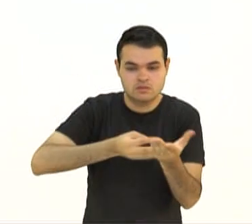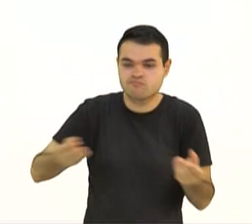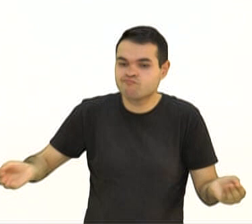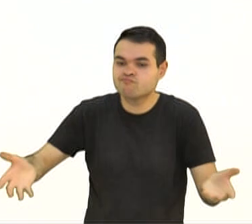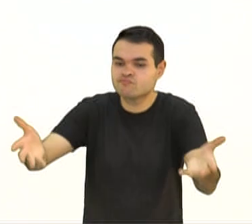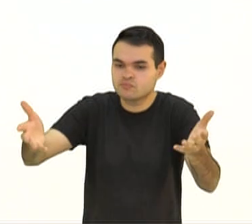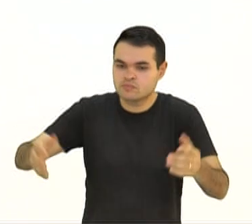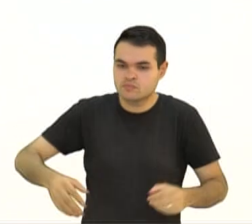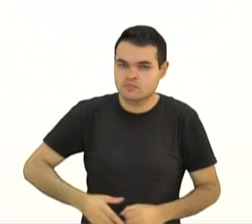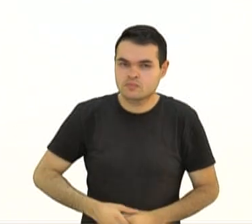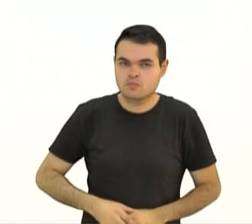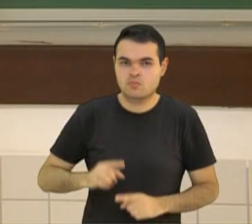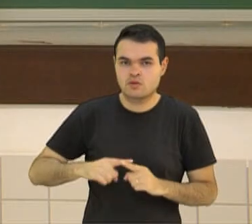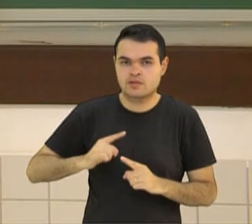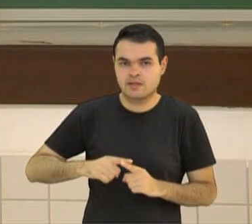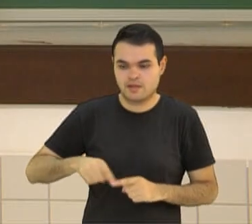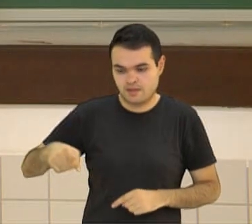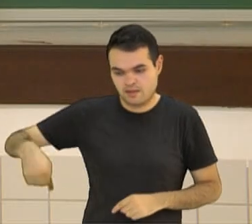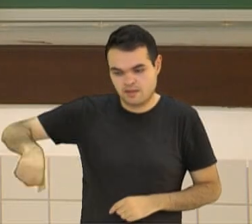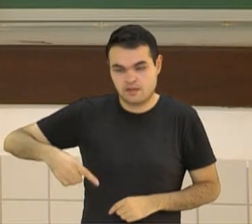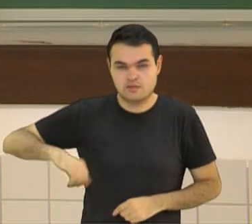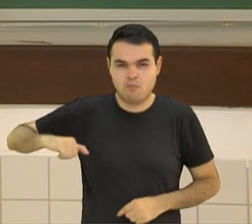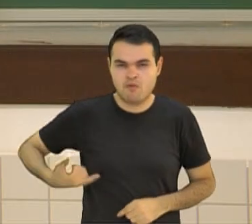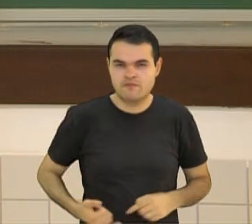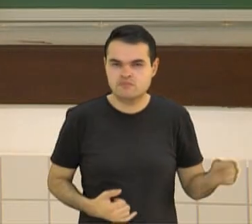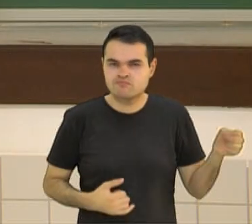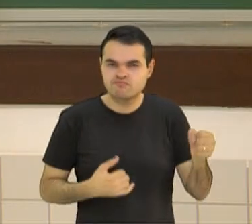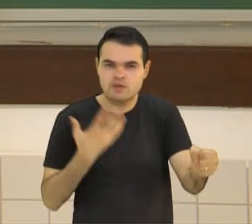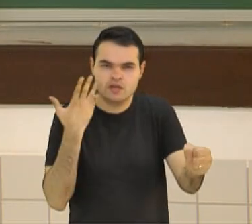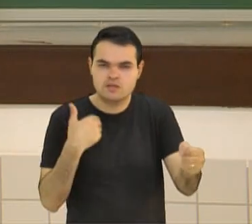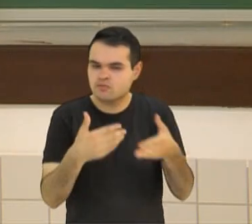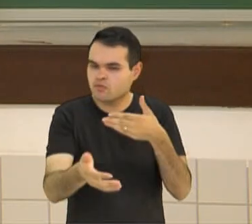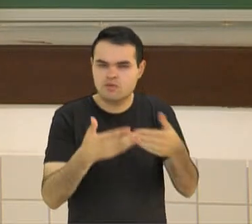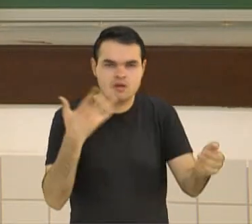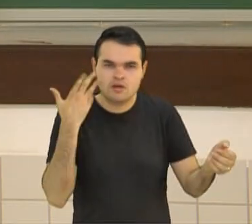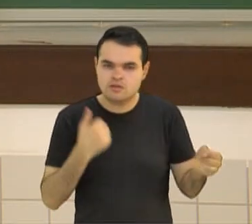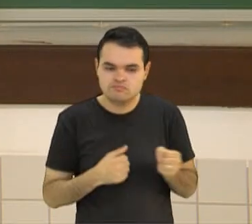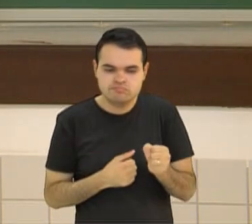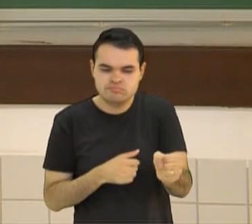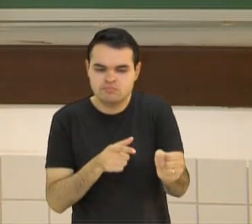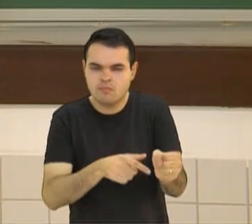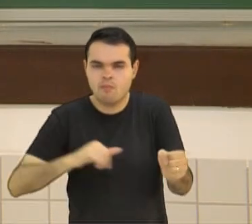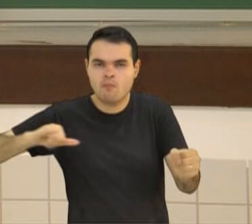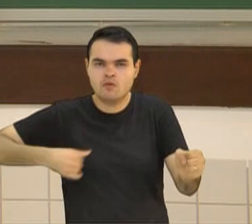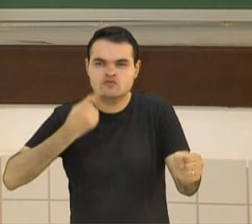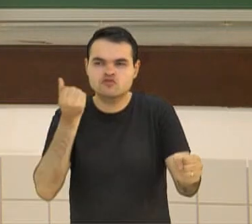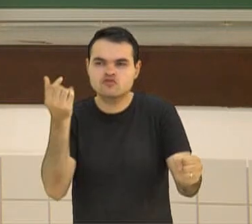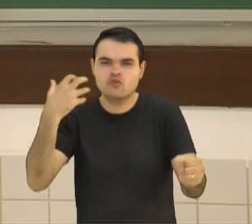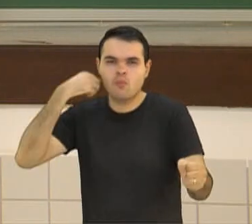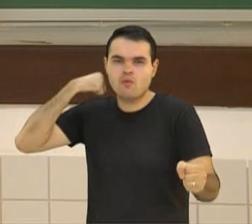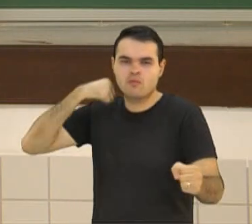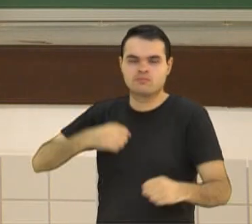pessoas a fazerem as doações. E isso, inclusive, explorar crianças de qualquer forma é ilegal, é um crime.